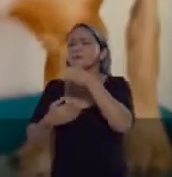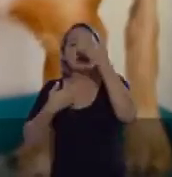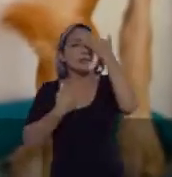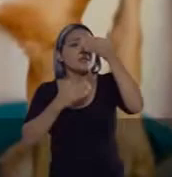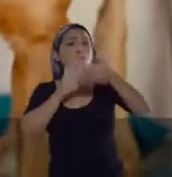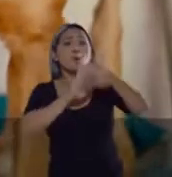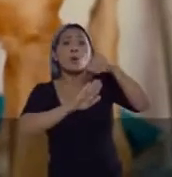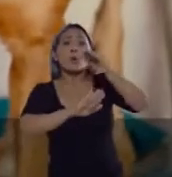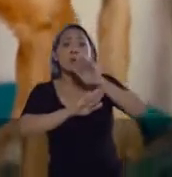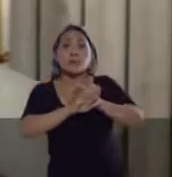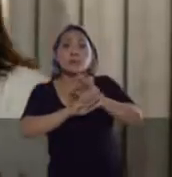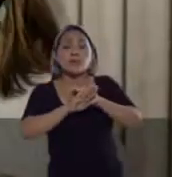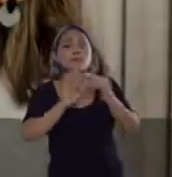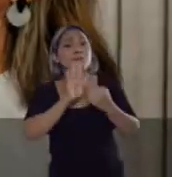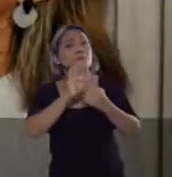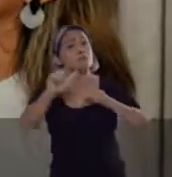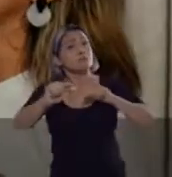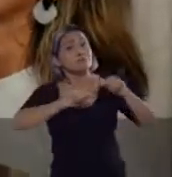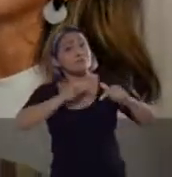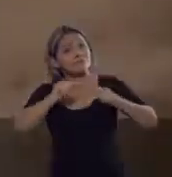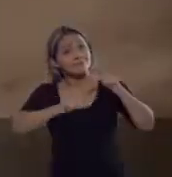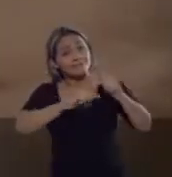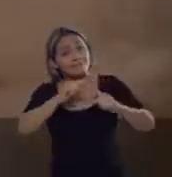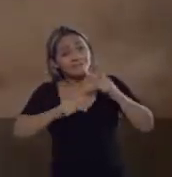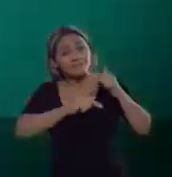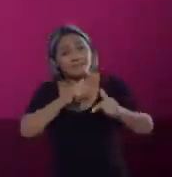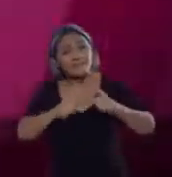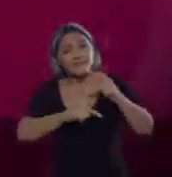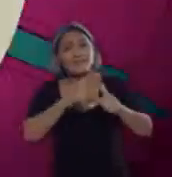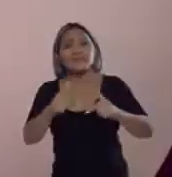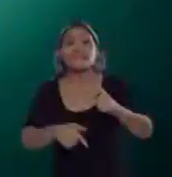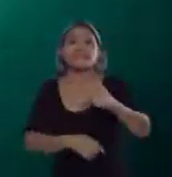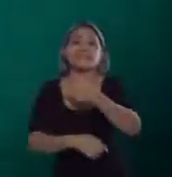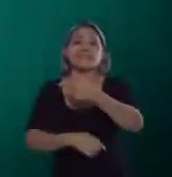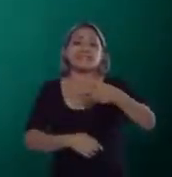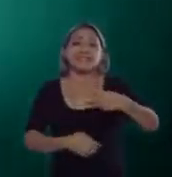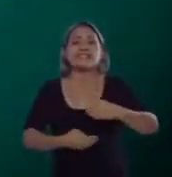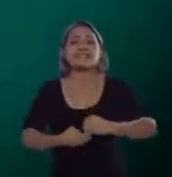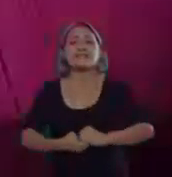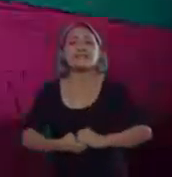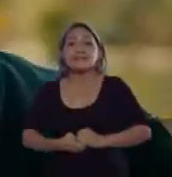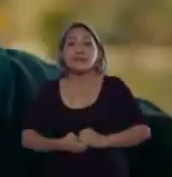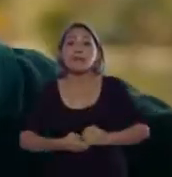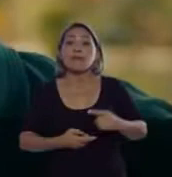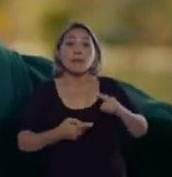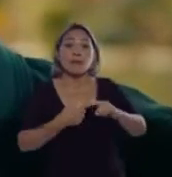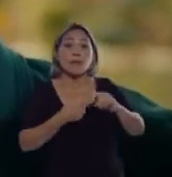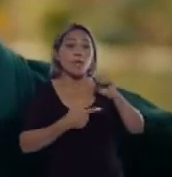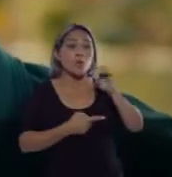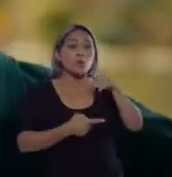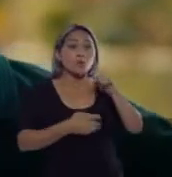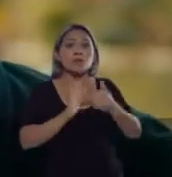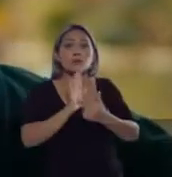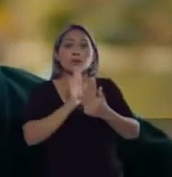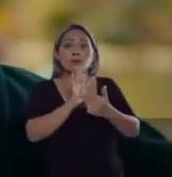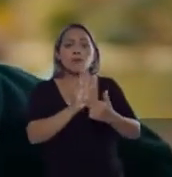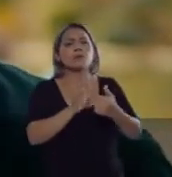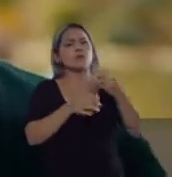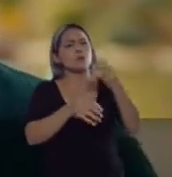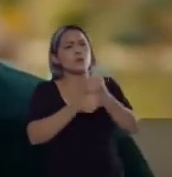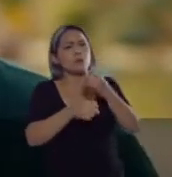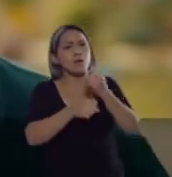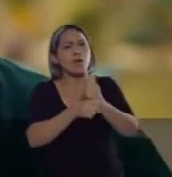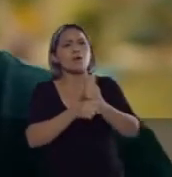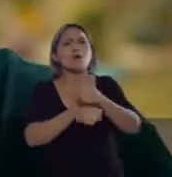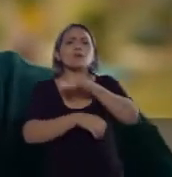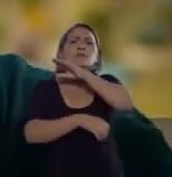oportunidade que vocês me deram de mostrar mais um pouquinho desse nosso trabalho. Além de um censo que aponte o número e as